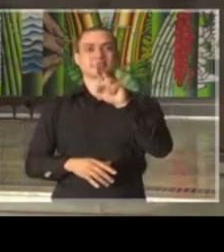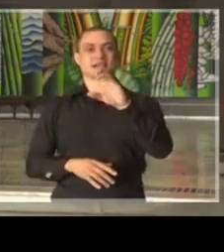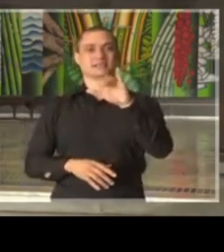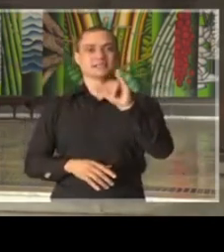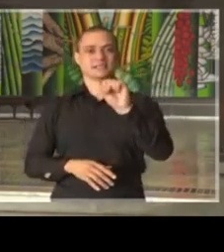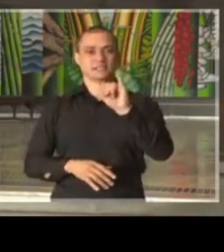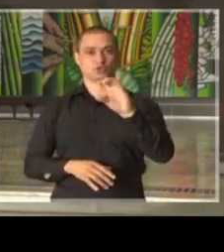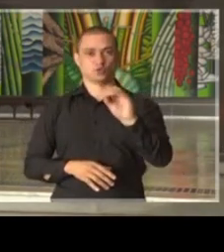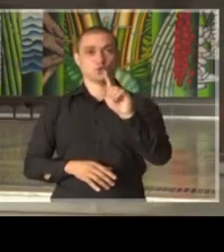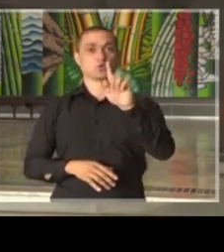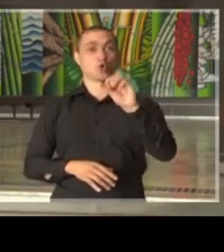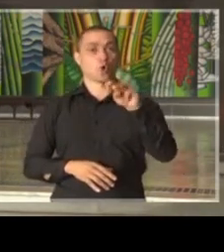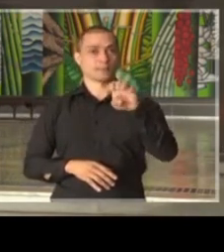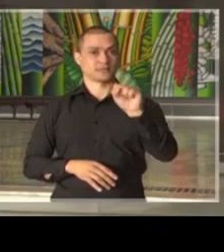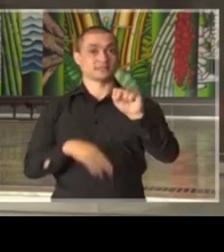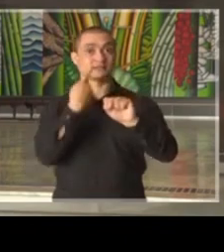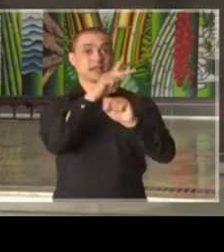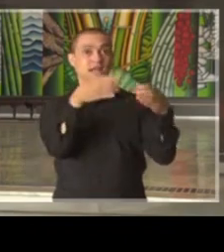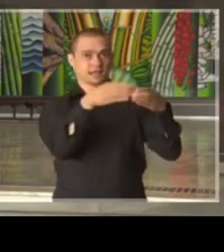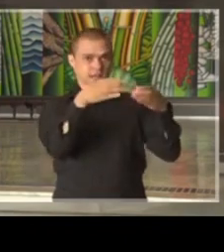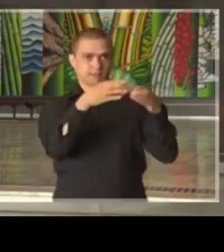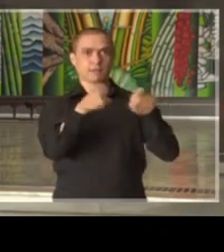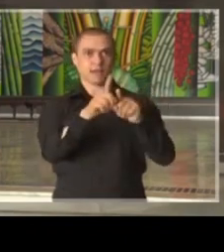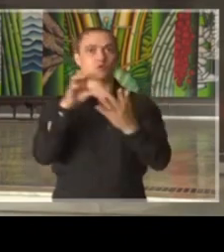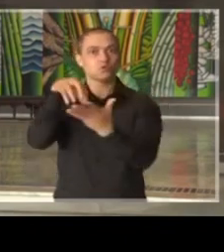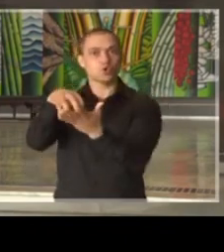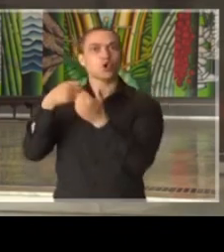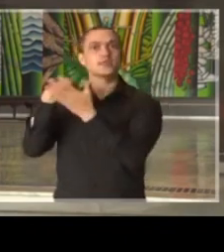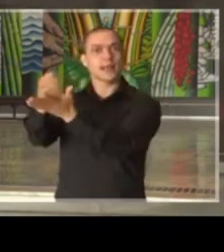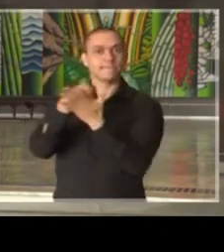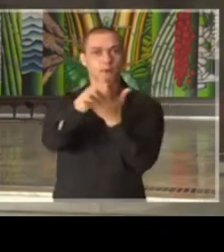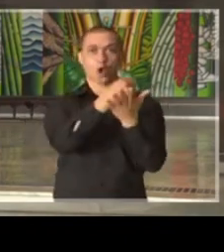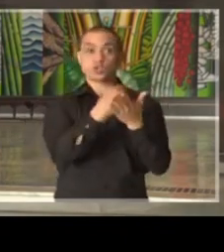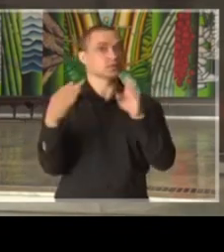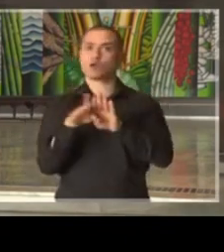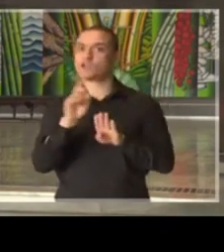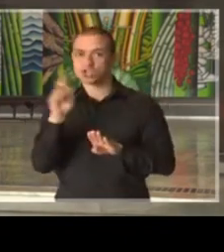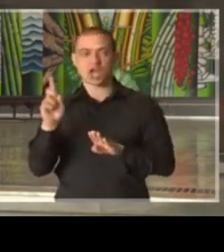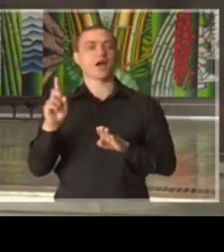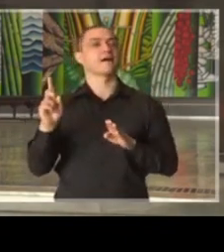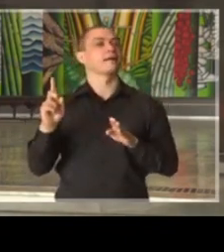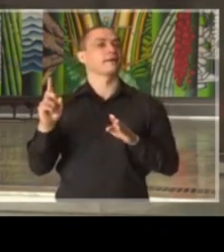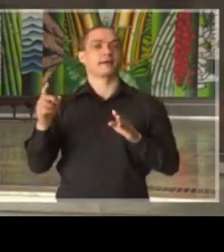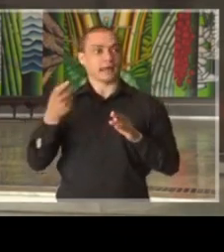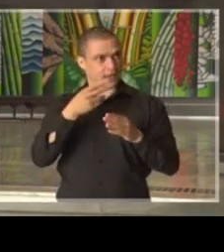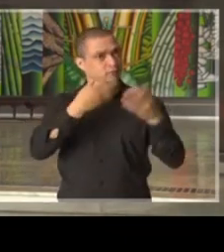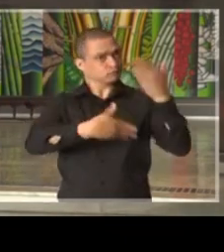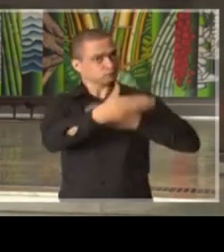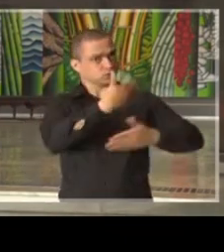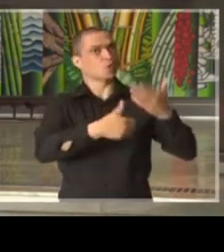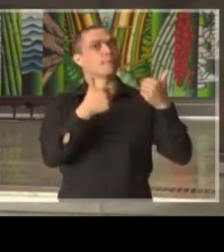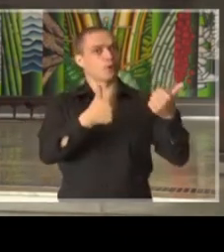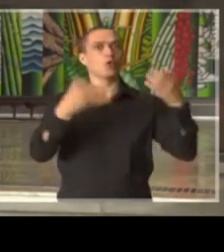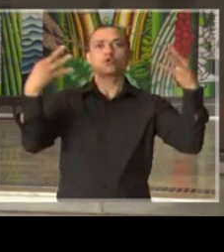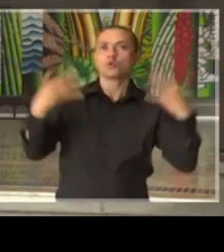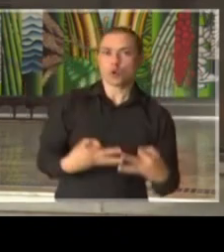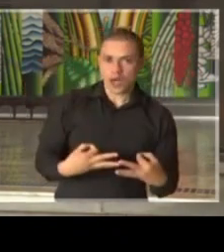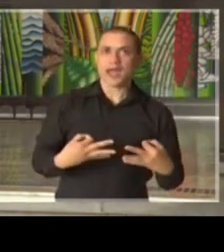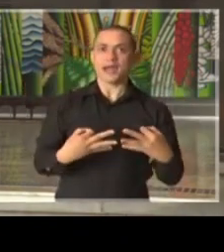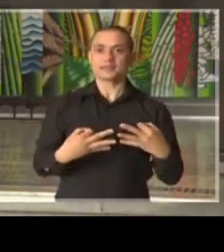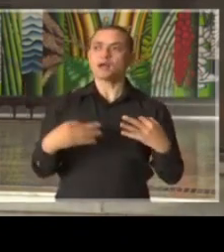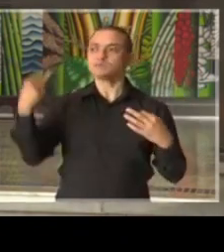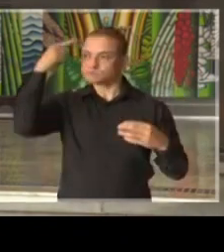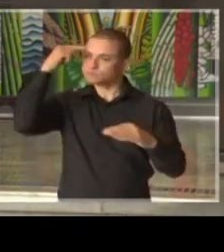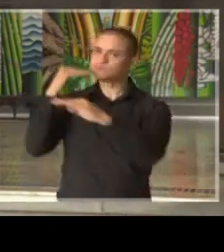Freitas e a sua equipe em relação aos temas de transportes, relação fluida, correta, republicana e feita na